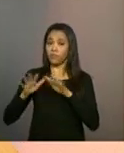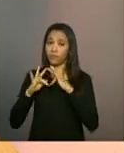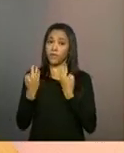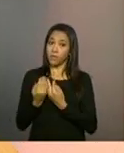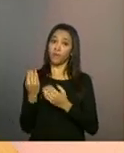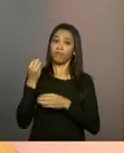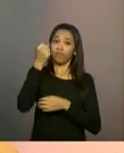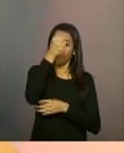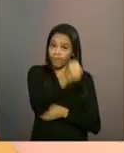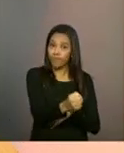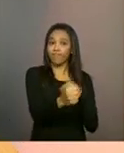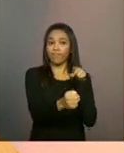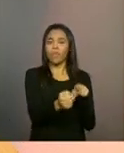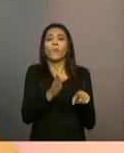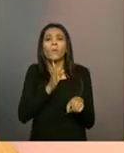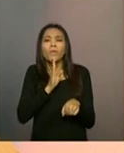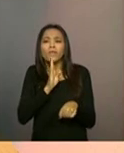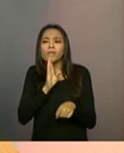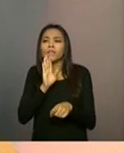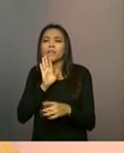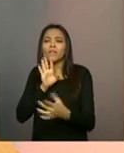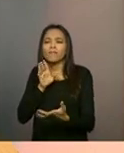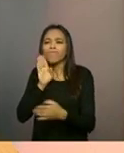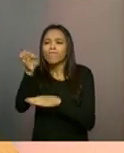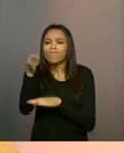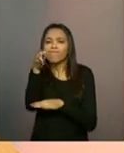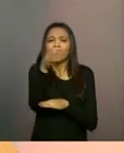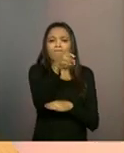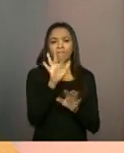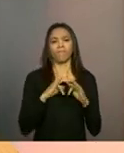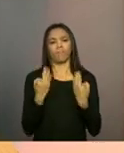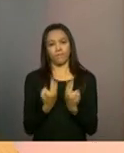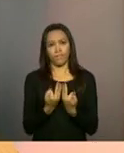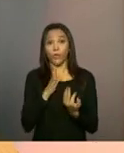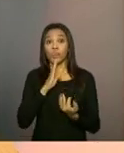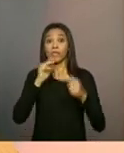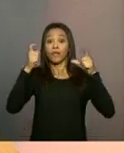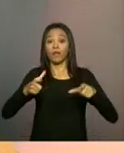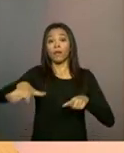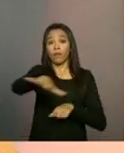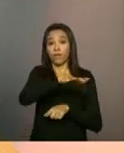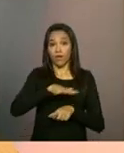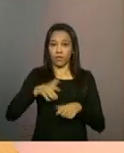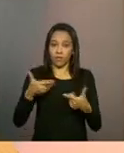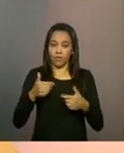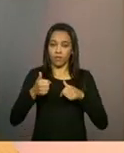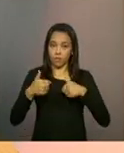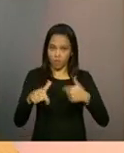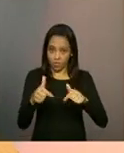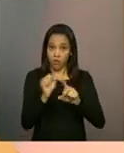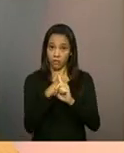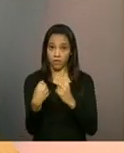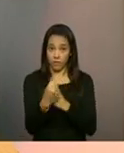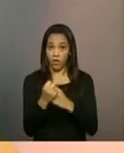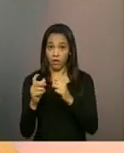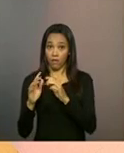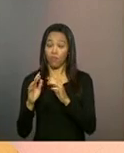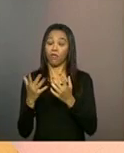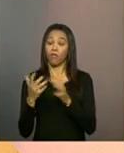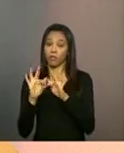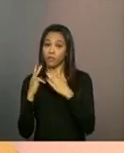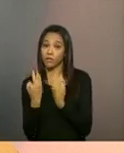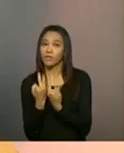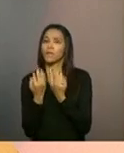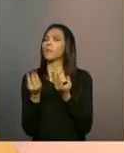ações, conhecer as famílias, conhecer esse território. O trabalho social com famílias, ele é um trabalho que ele deve ser feito